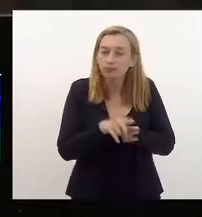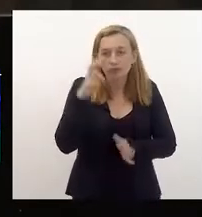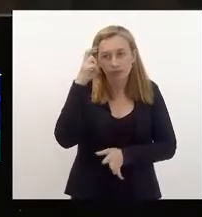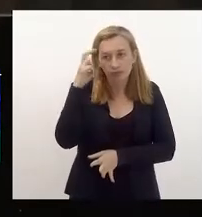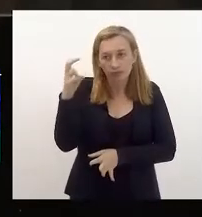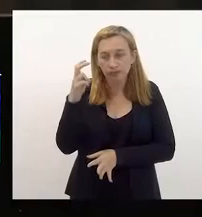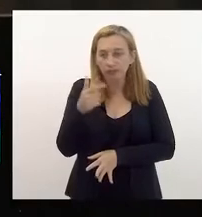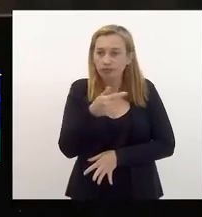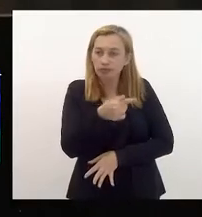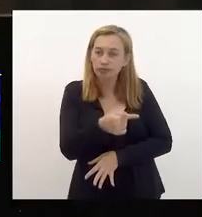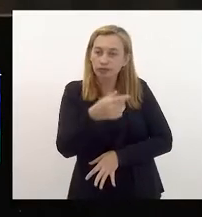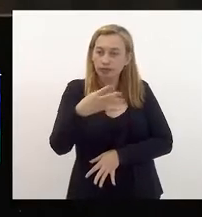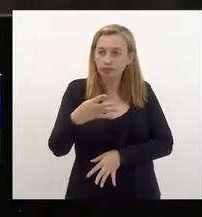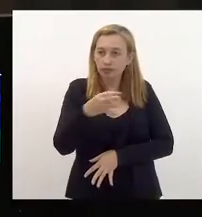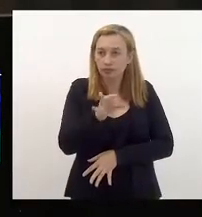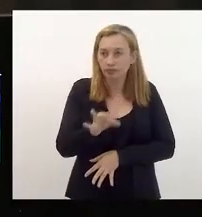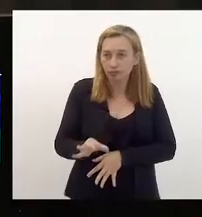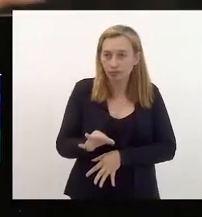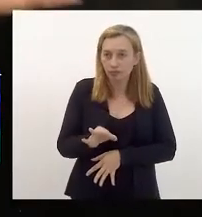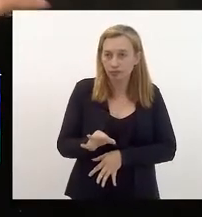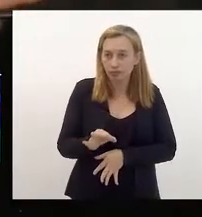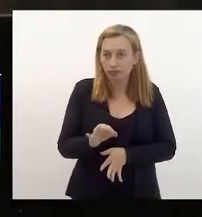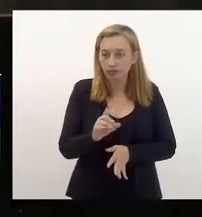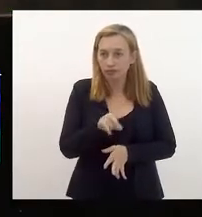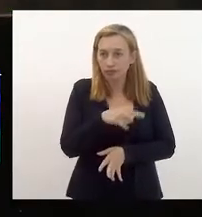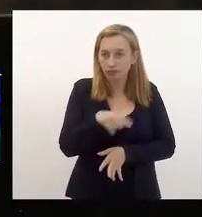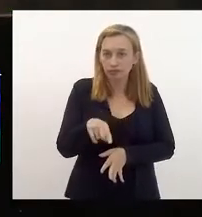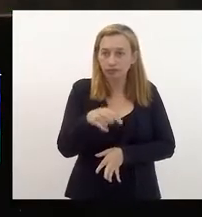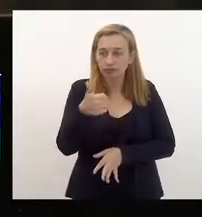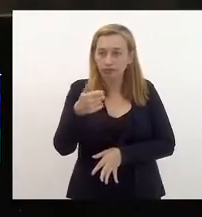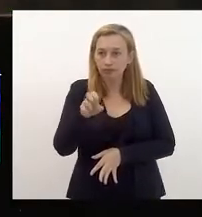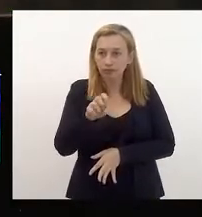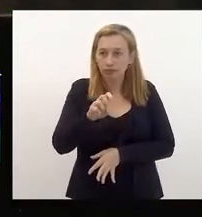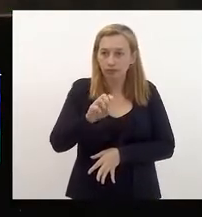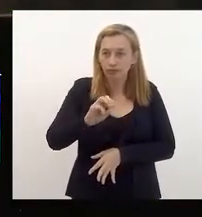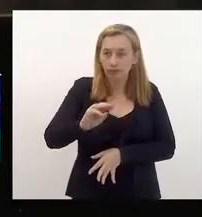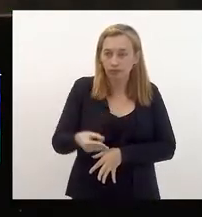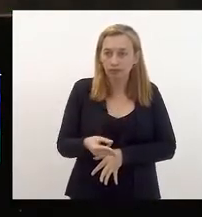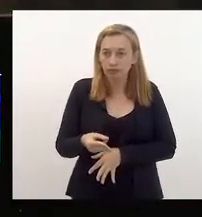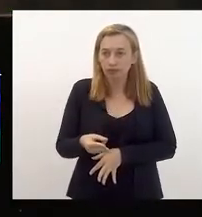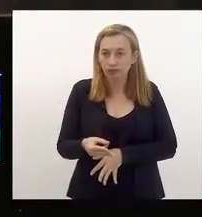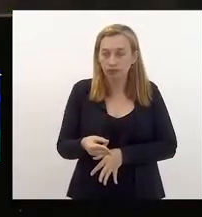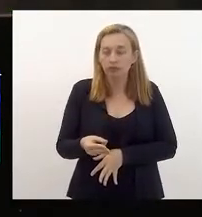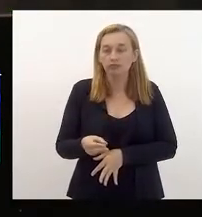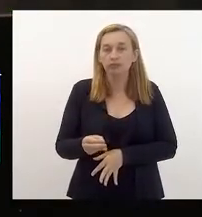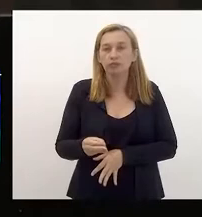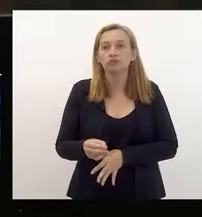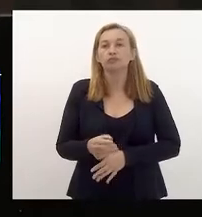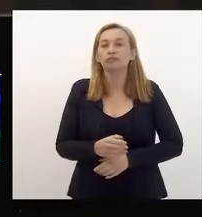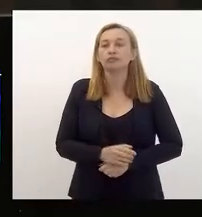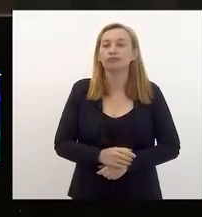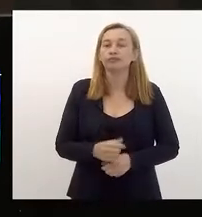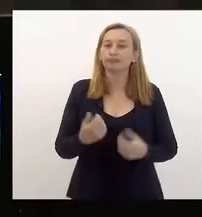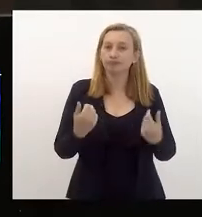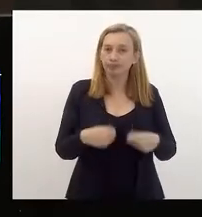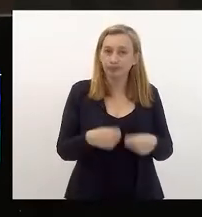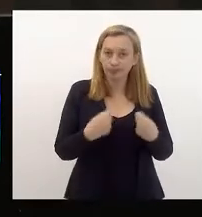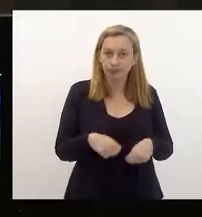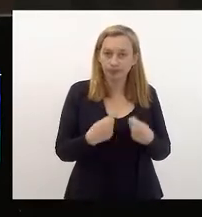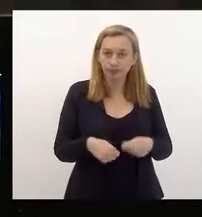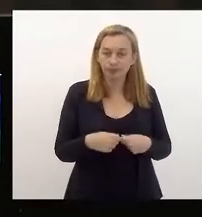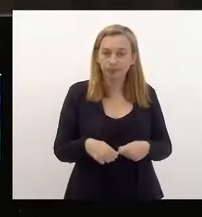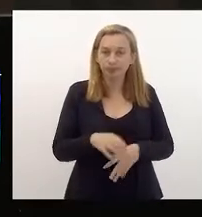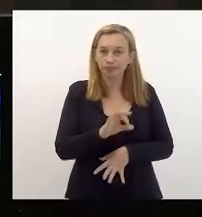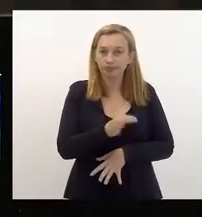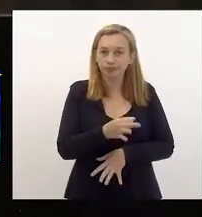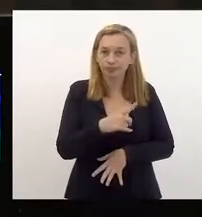de 74%, um corte de 15 milhões muito substancial. A gente precisa, se